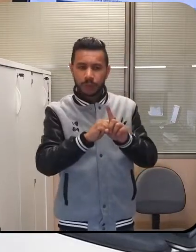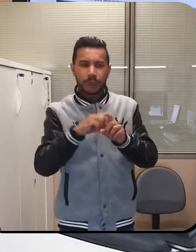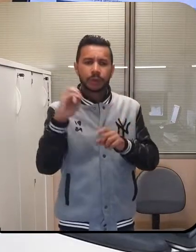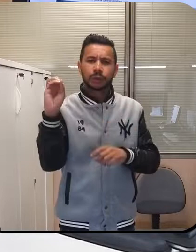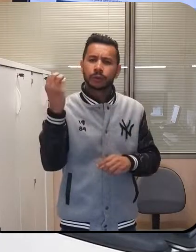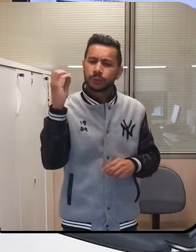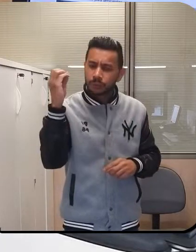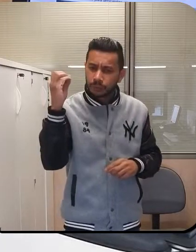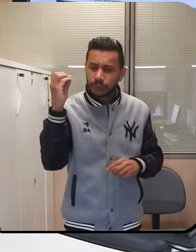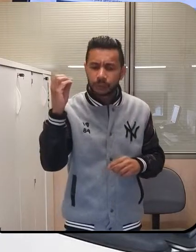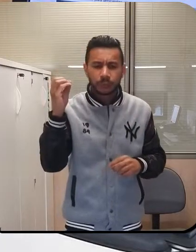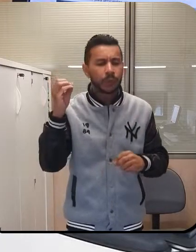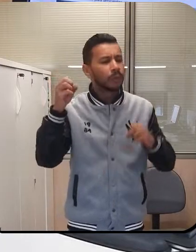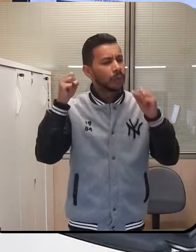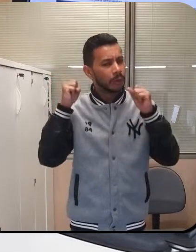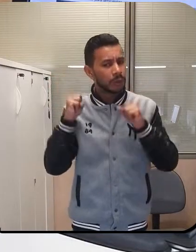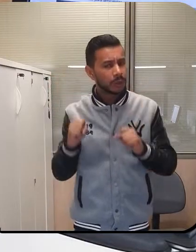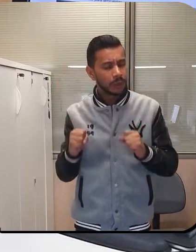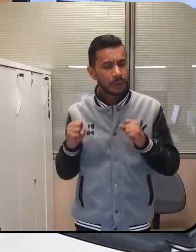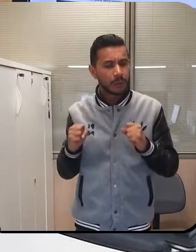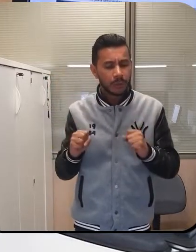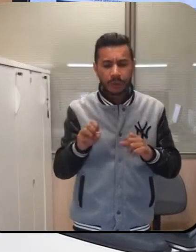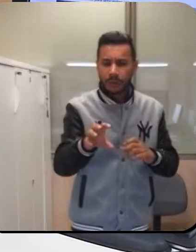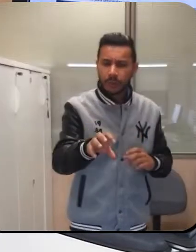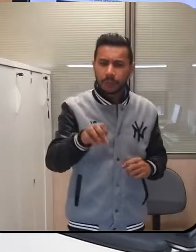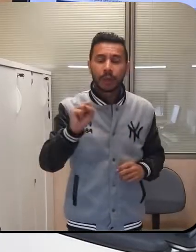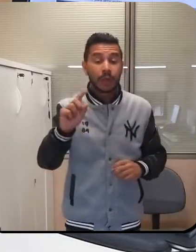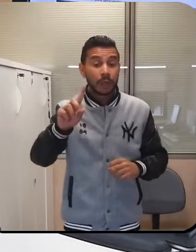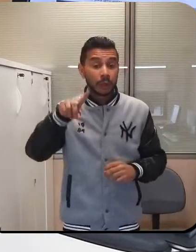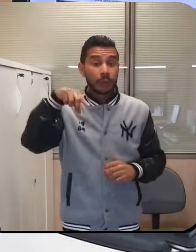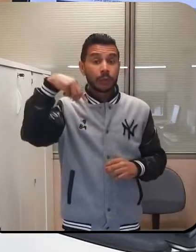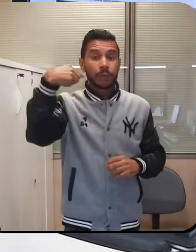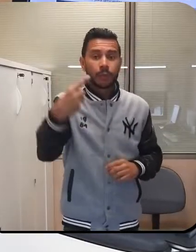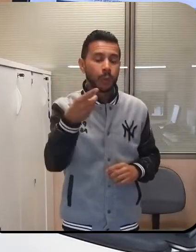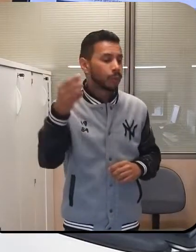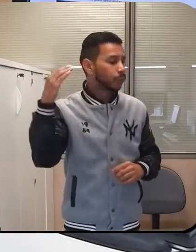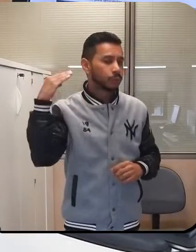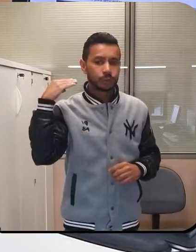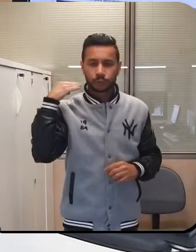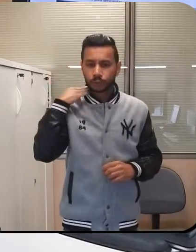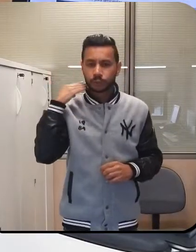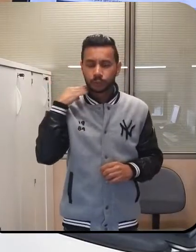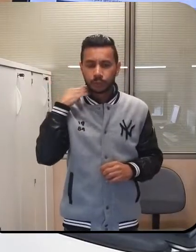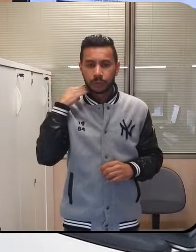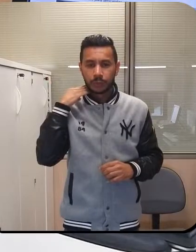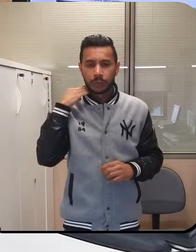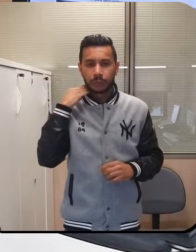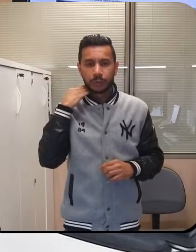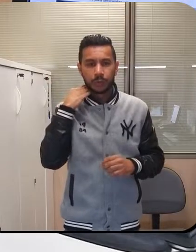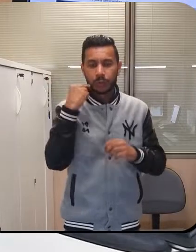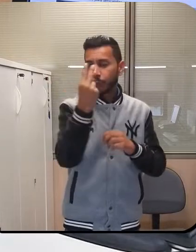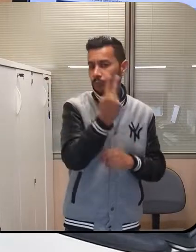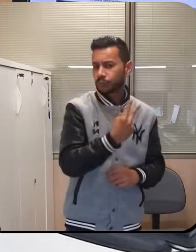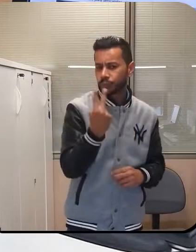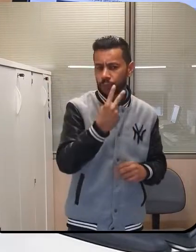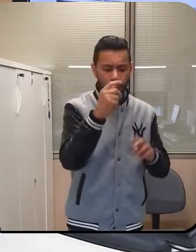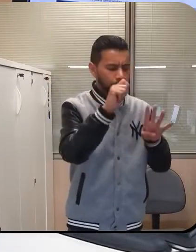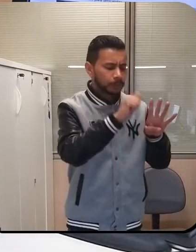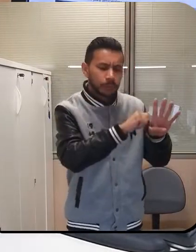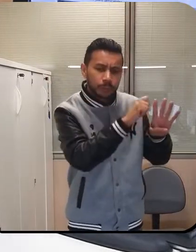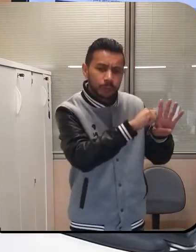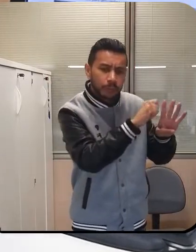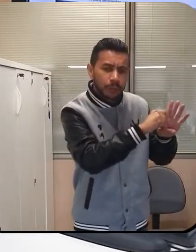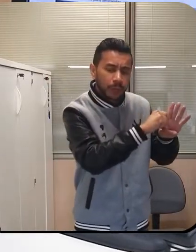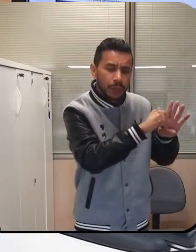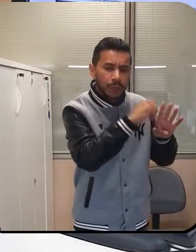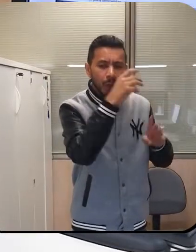mesmo valor vai estar disponível para quem tem conta em outros bancos. São dois tipos de calendários para quem tem